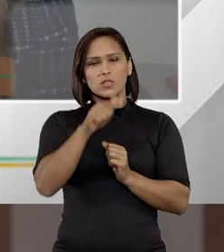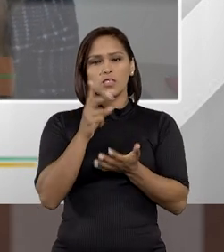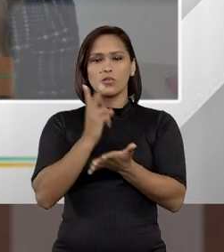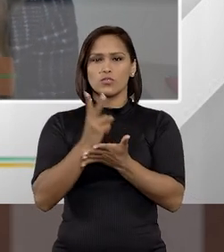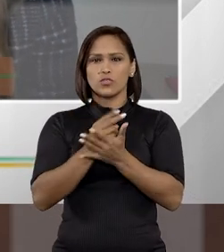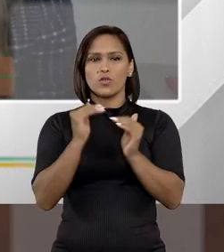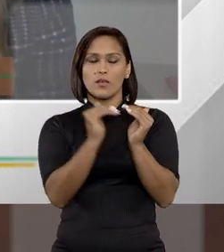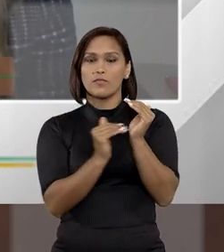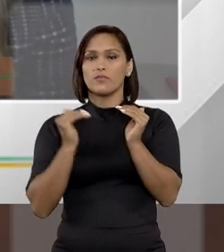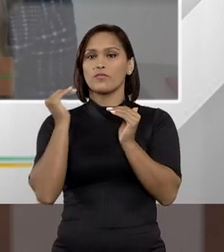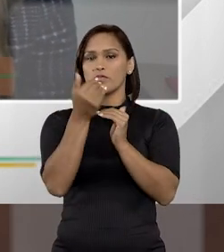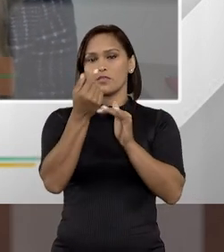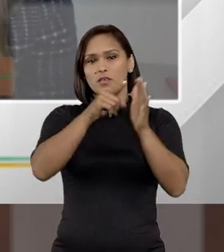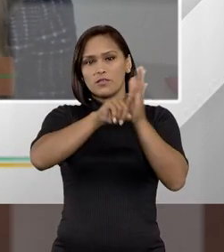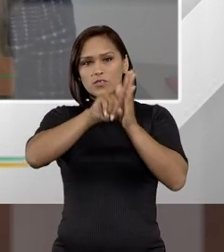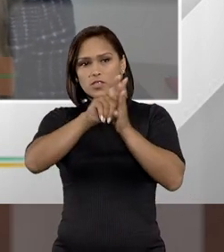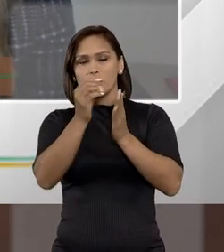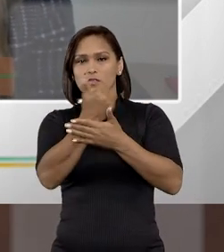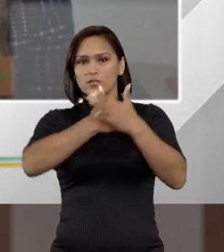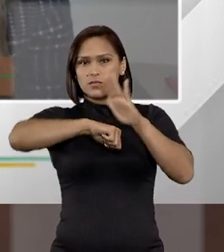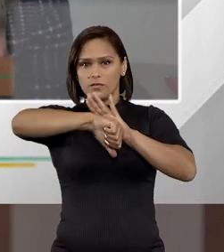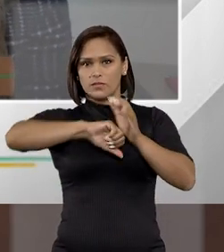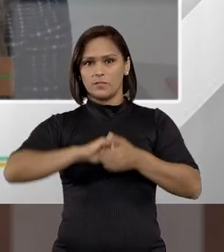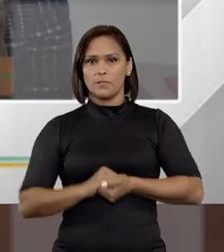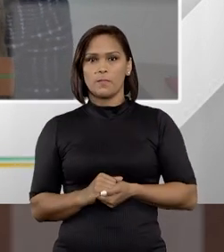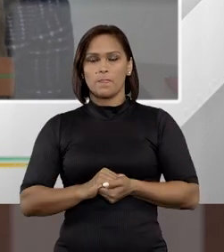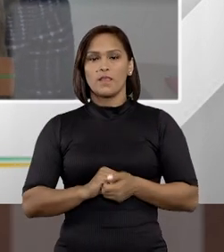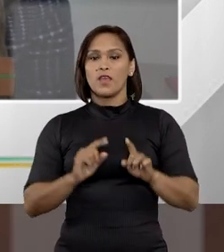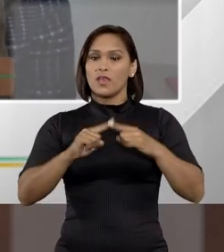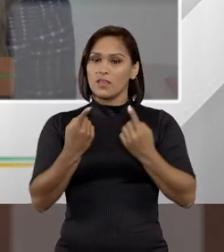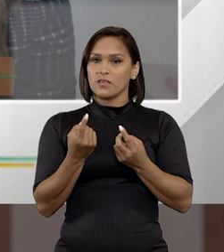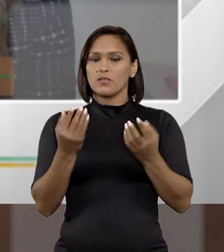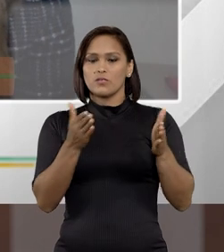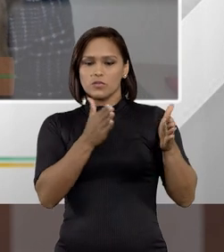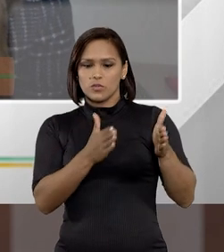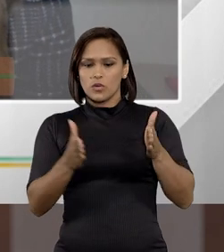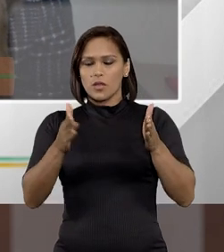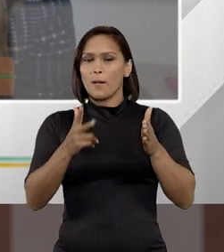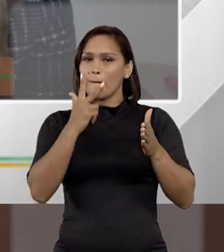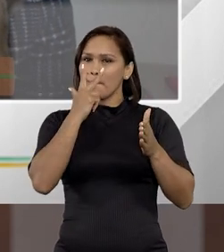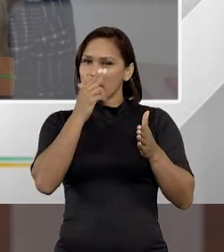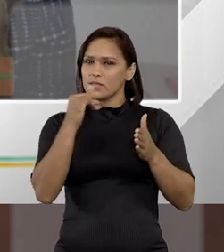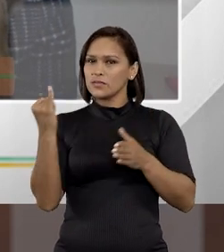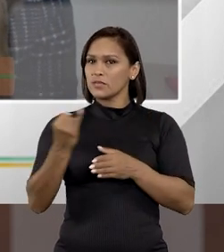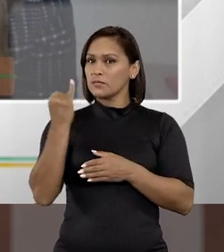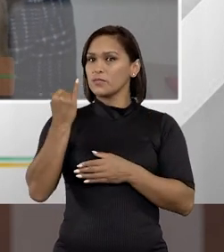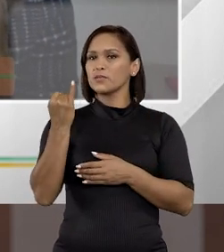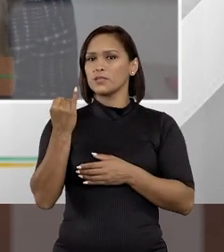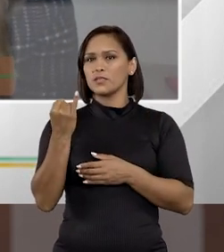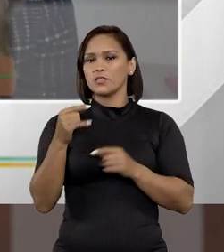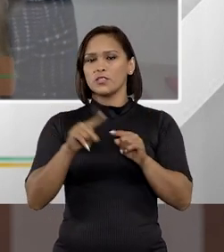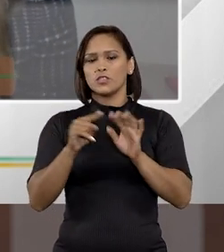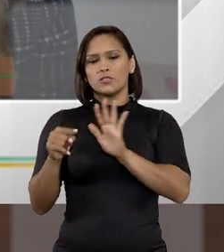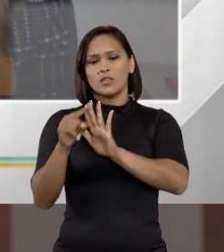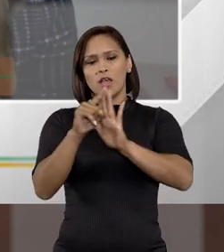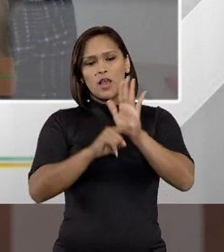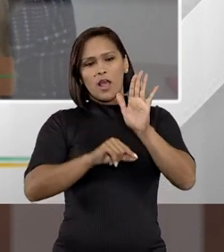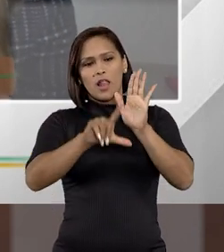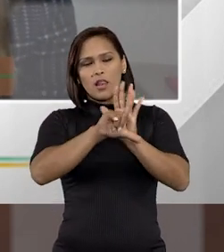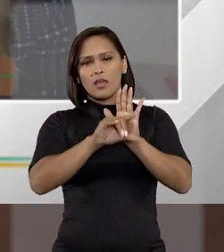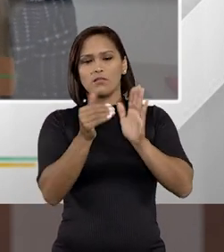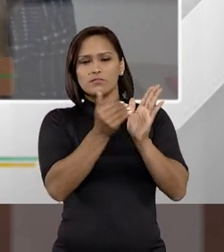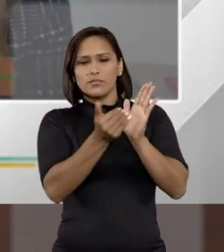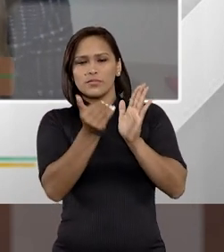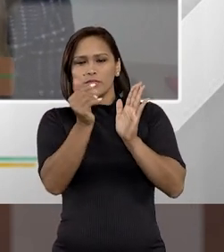consiga aí avançar na investigação. Então, esse aspecto da contemporaneidade me parece ser muito relevante, trouxe a lei